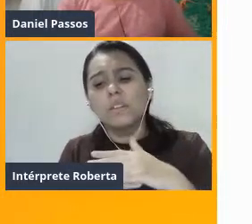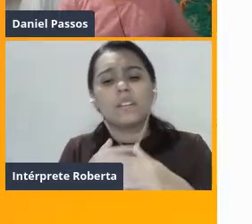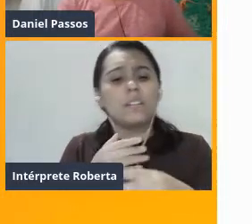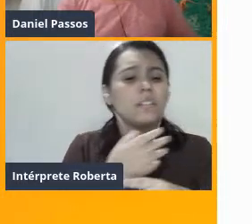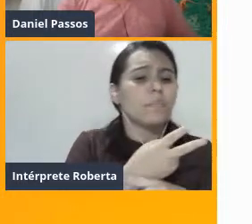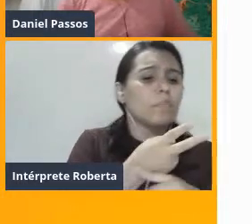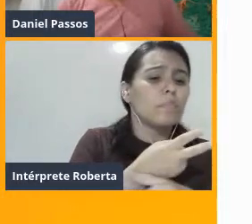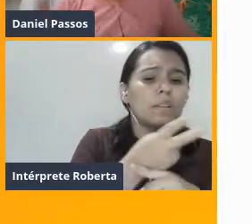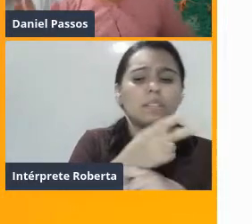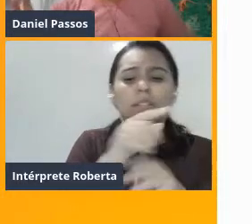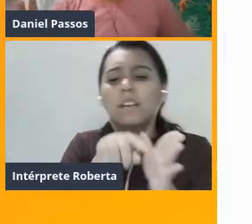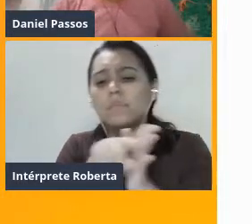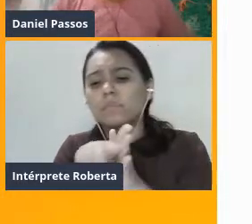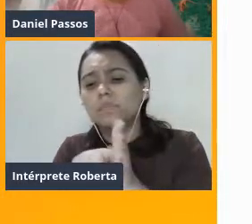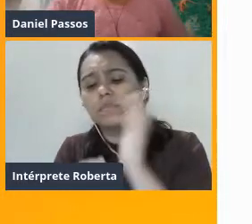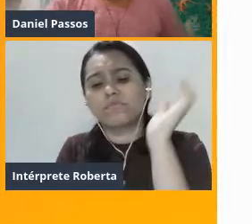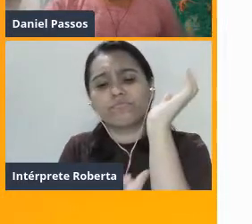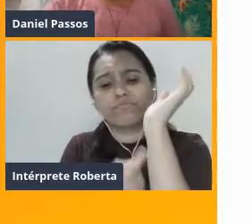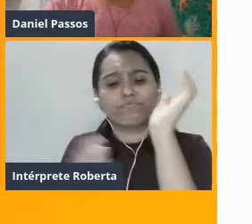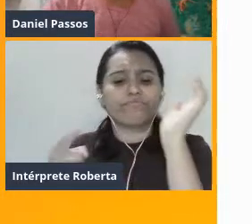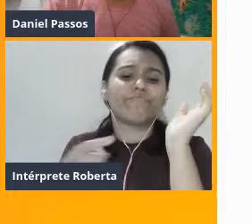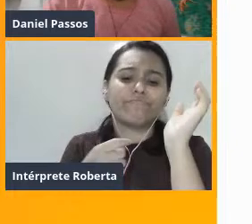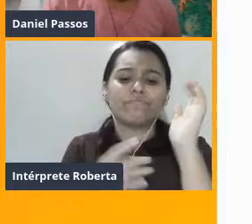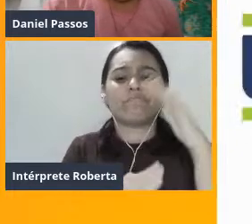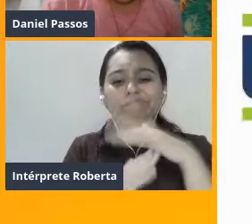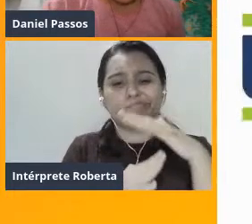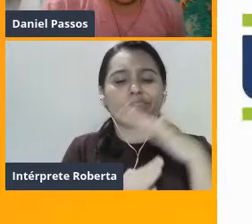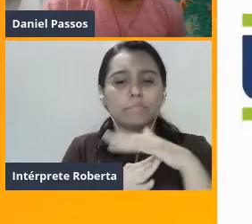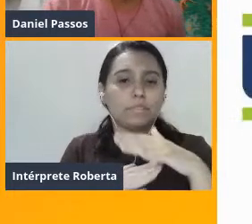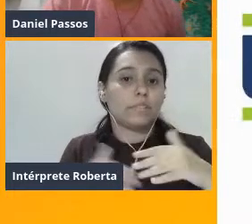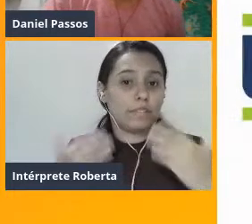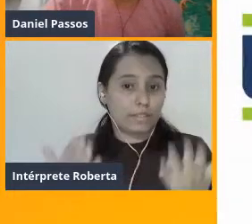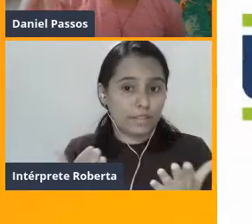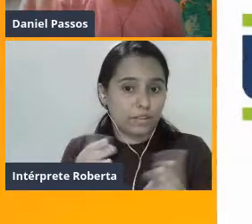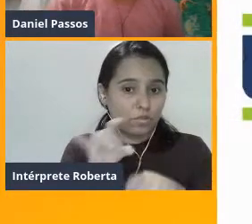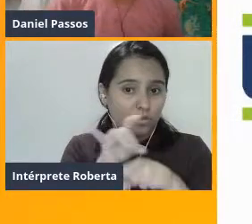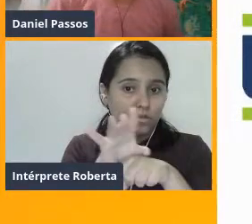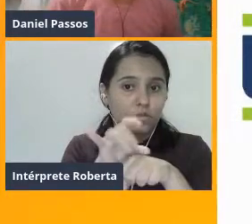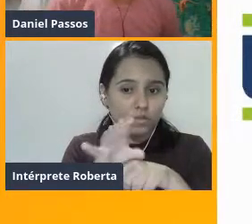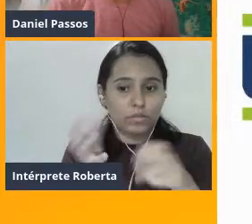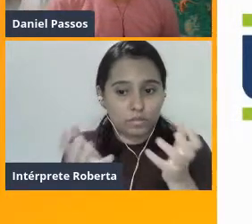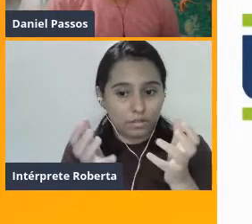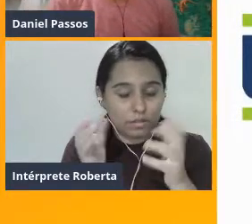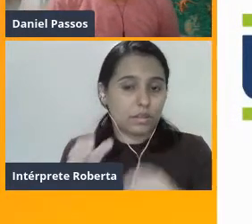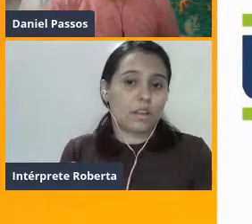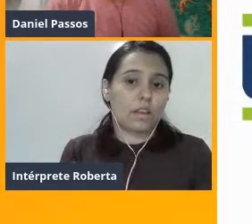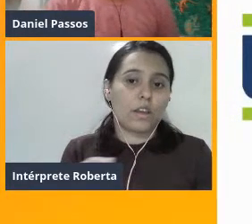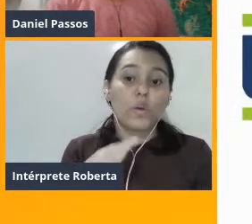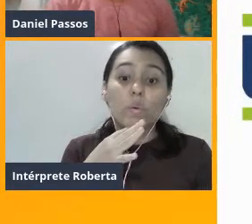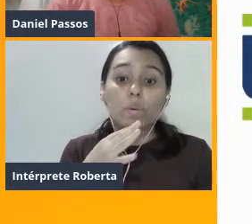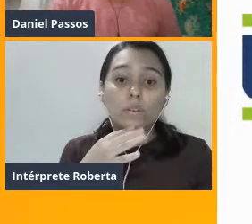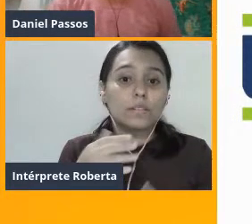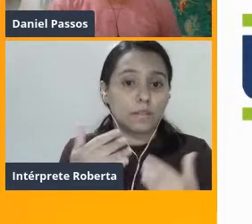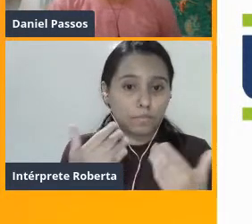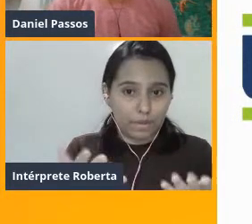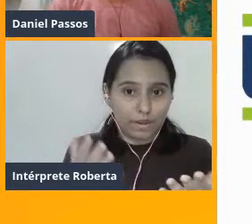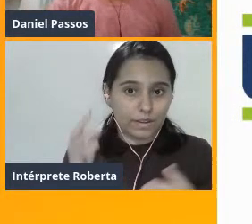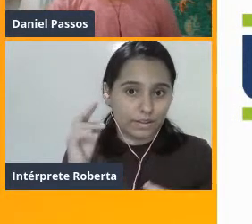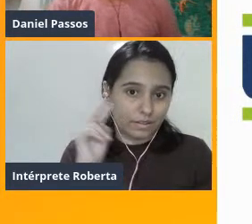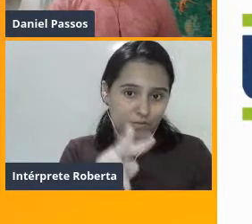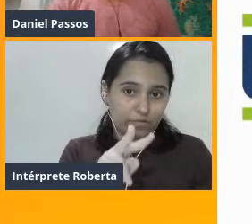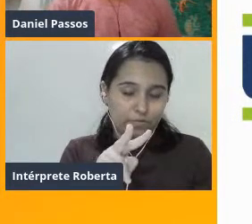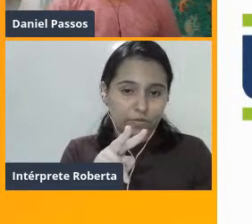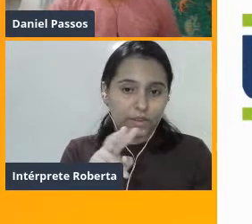social em lagartos. Então, fica a dica, quem quiser conhecer mais sobre isso, segue o Leca nas redes sociais, conversa com a gente,